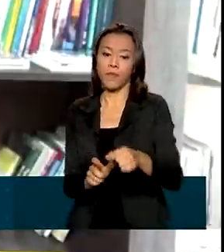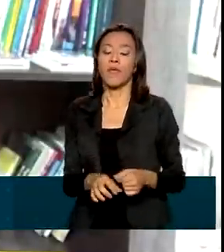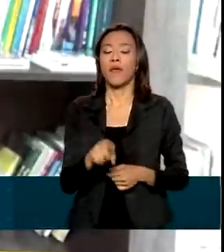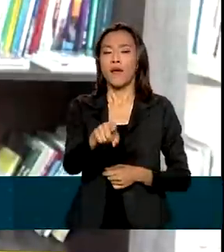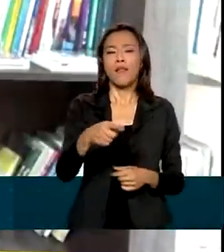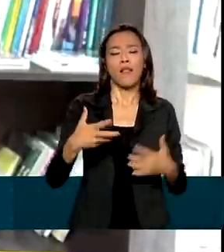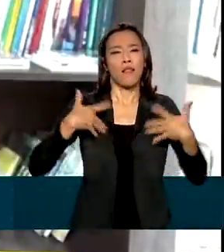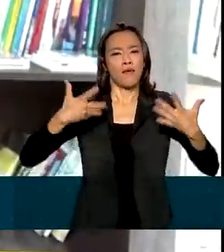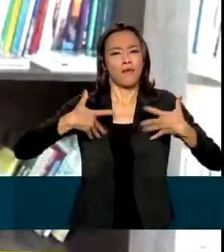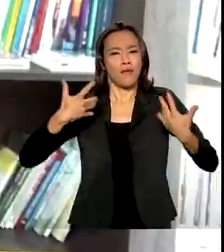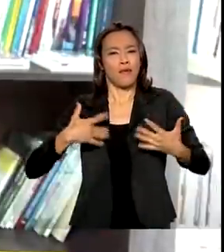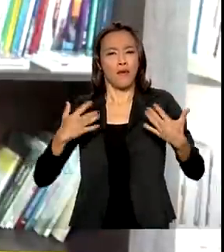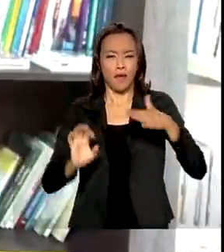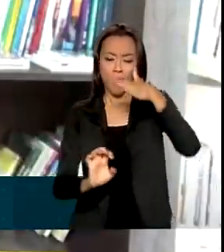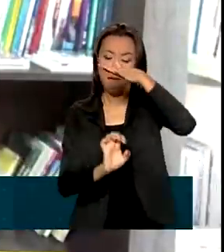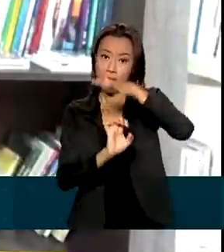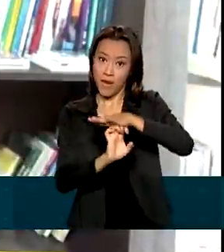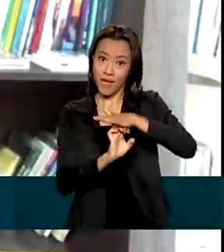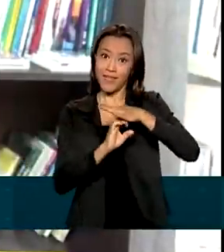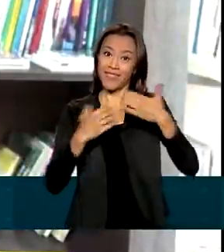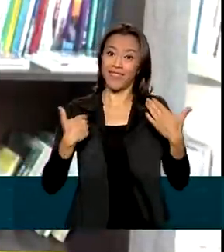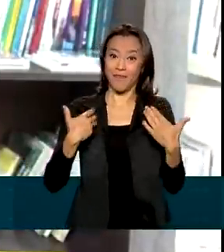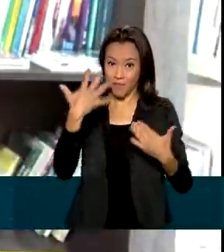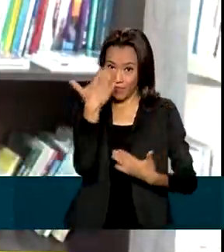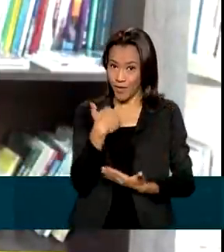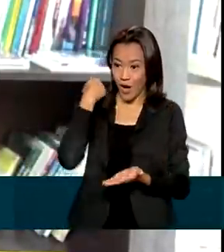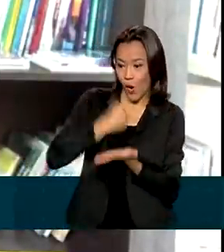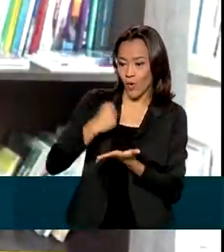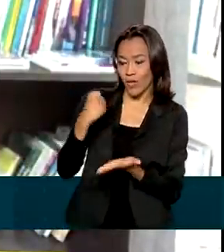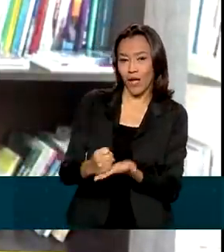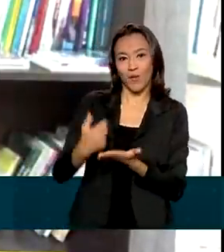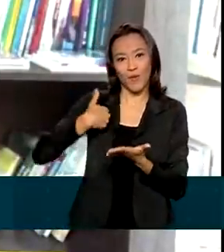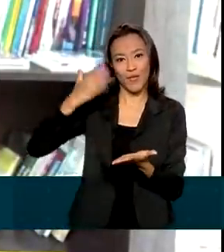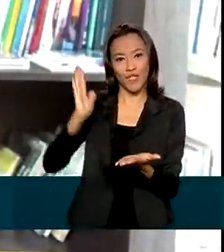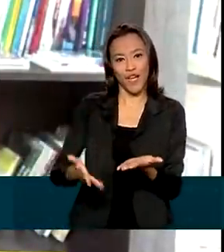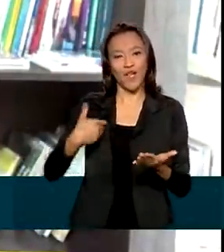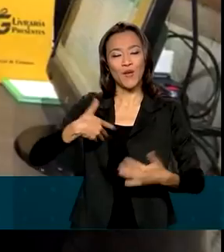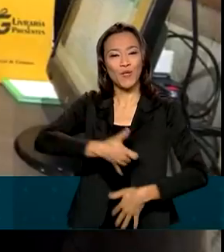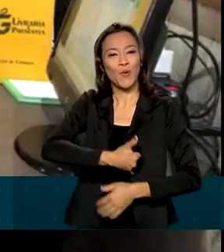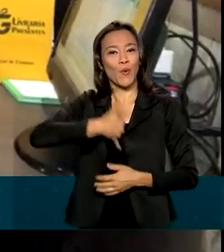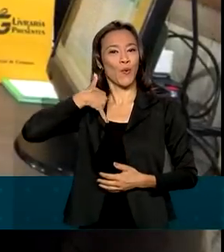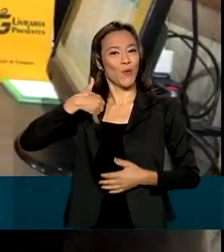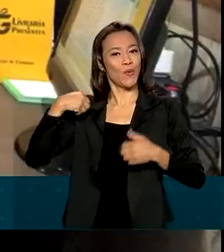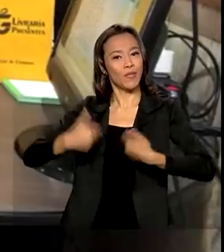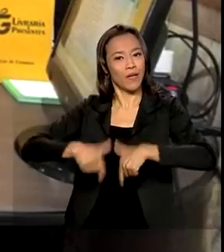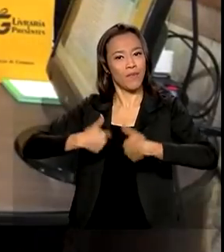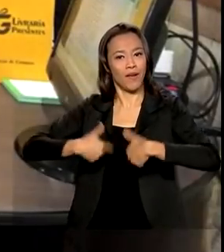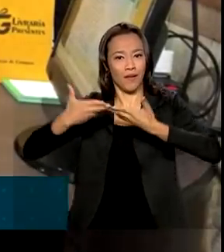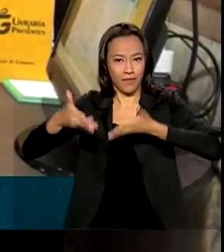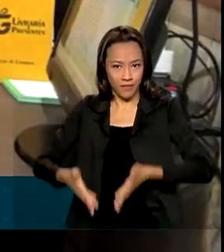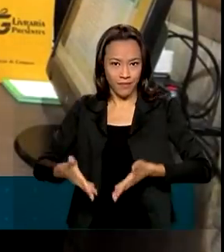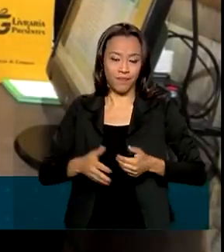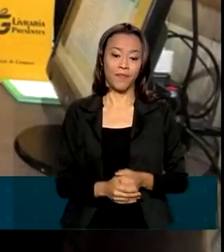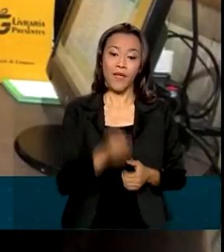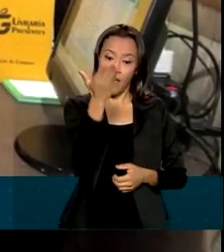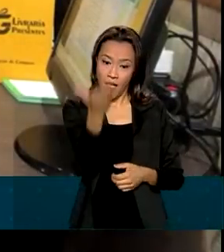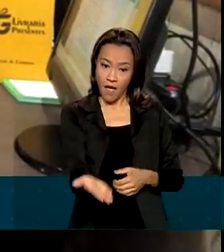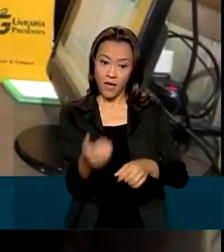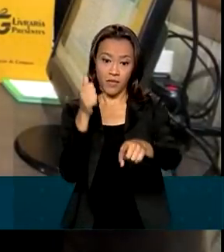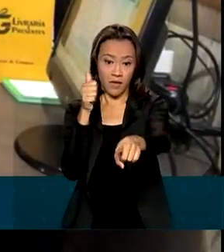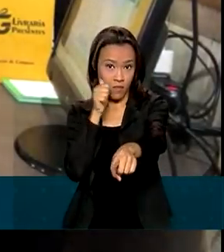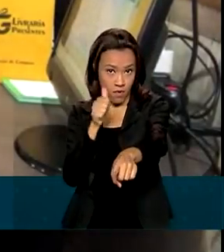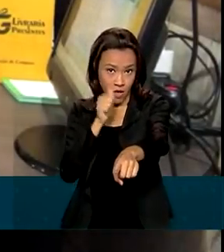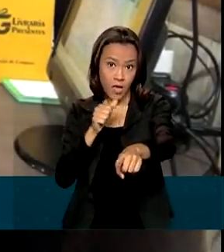abriu as portas para me receber e hoje eu tenho a oportunidade de fazer parte da equipe. A proprietária da livraria já